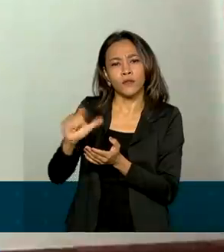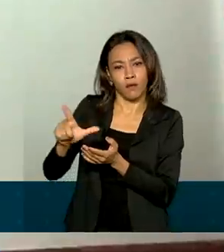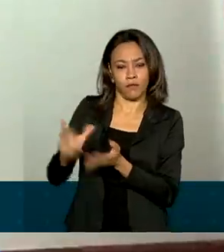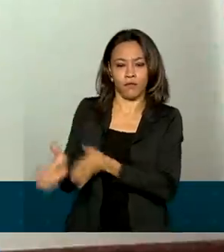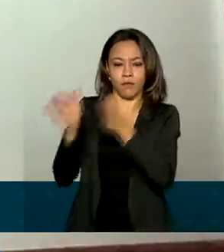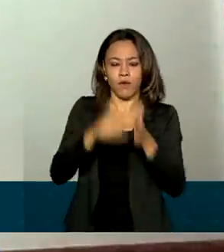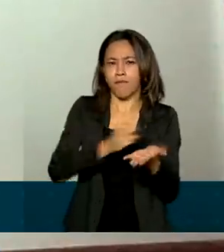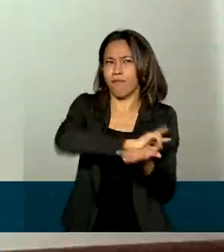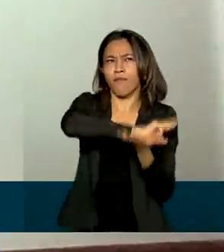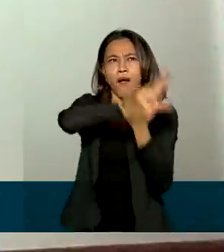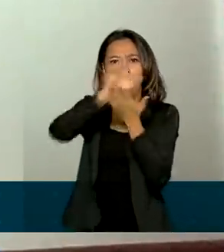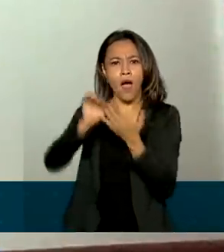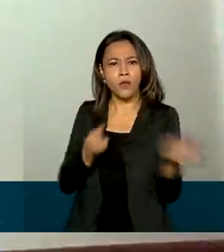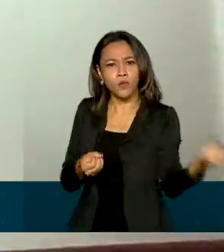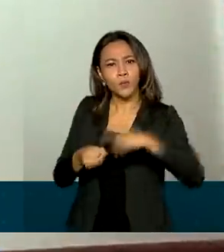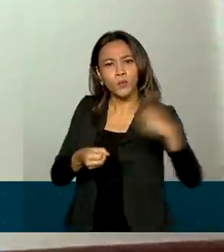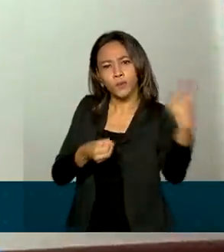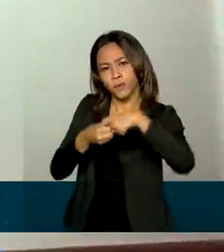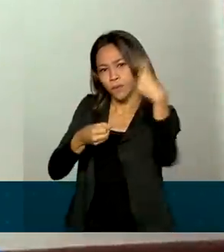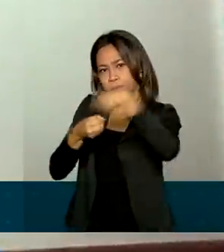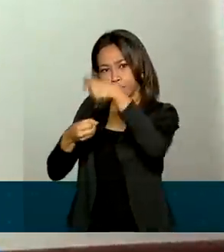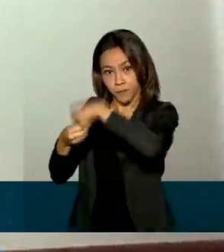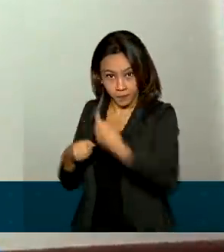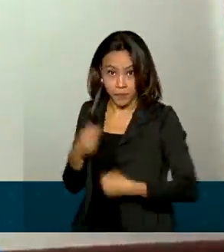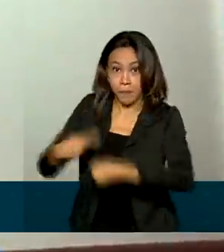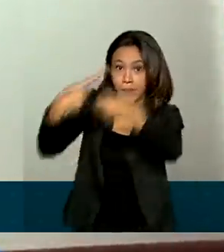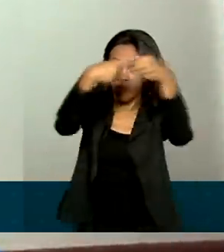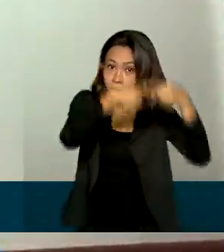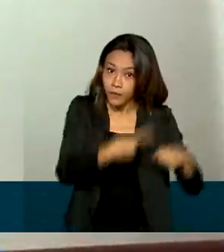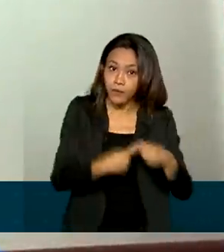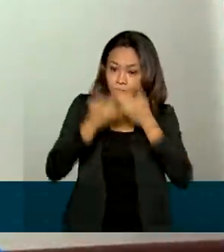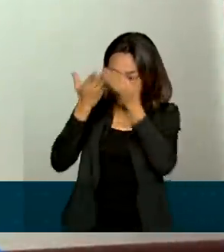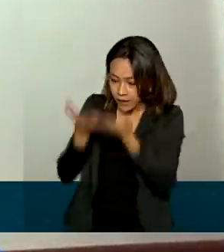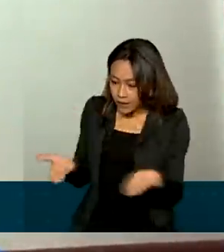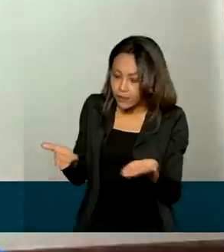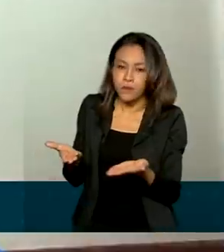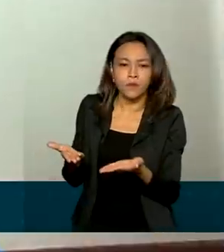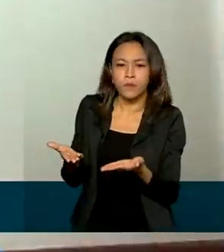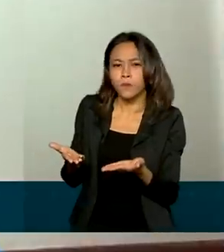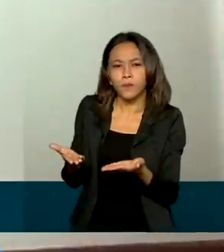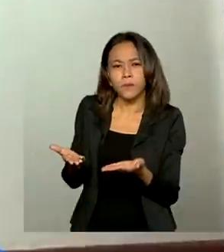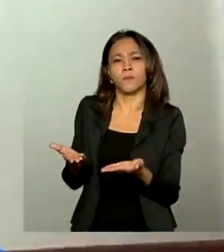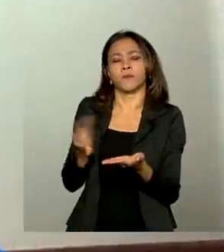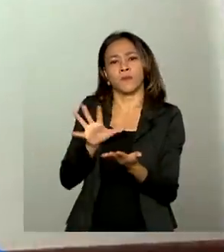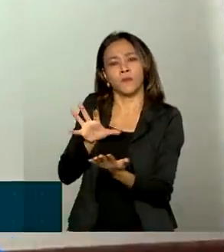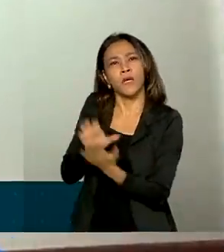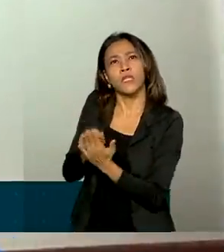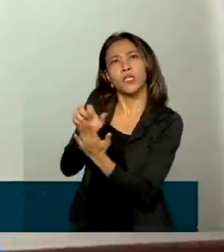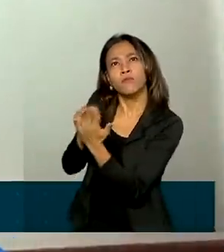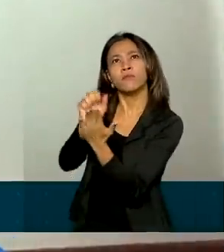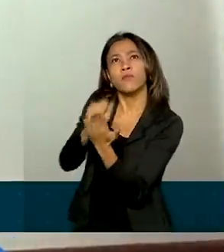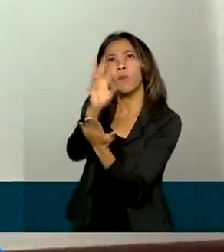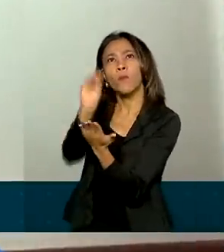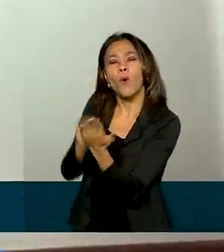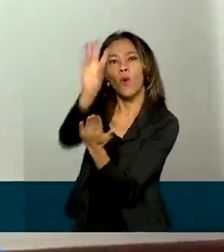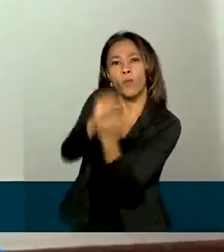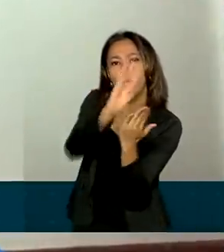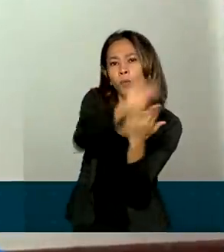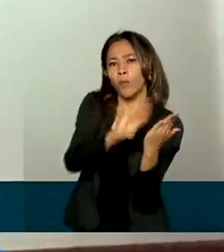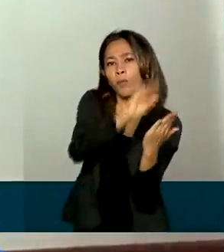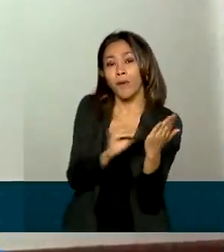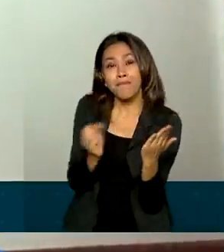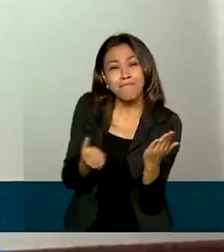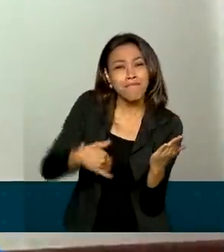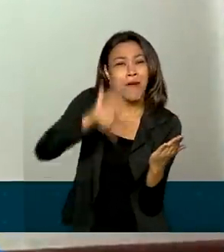cadastraram no SIS Obra Prefe Web, emitindo com isso, isto é, cadastrando e transmitindo, mais de